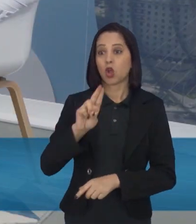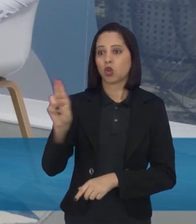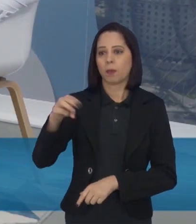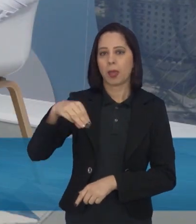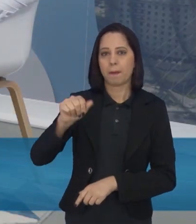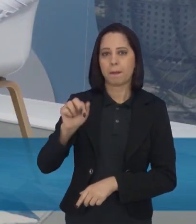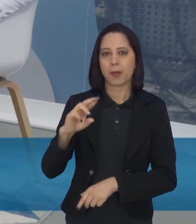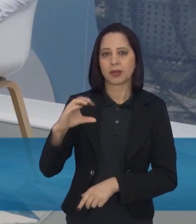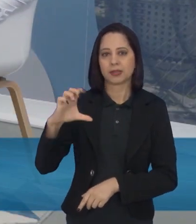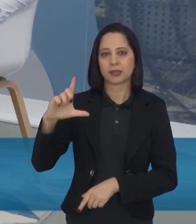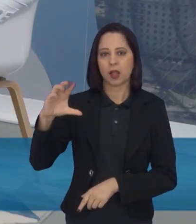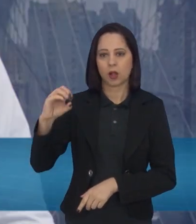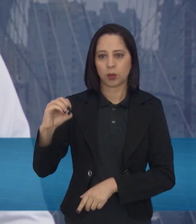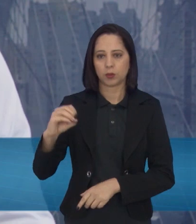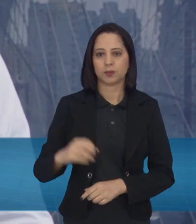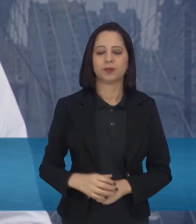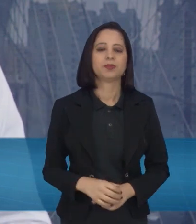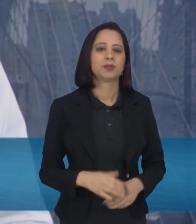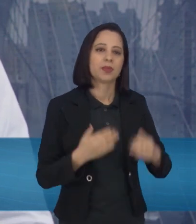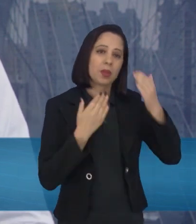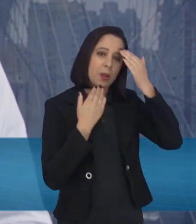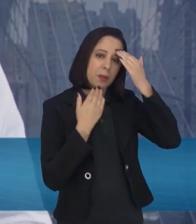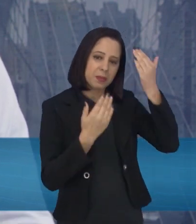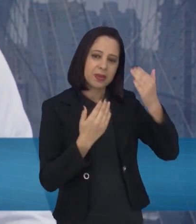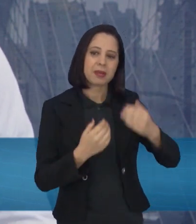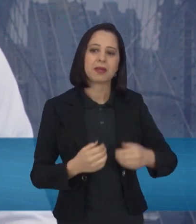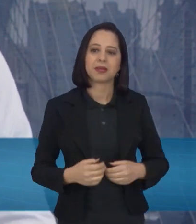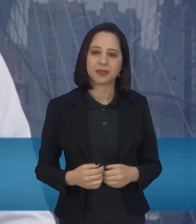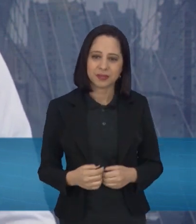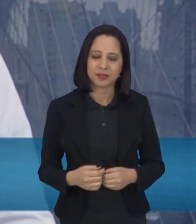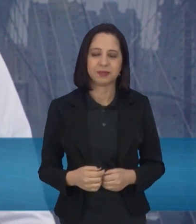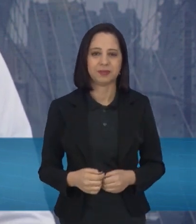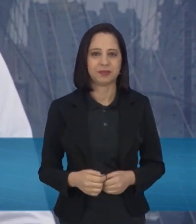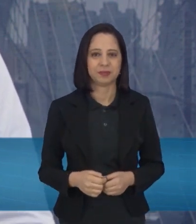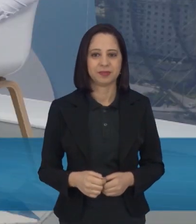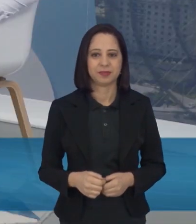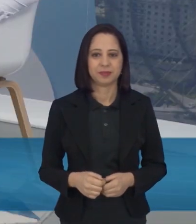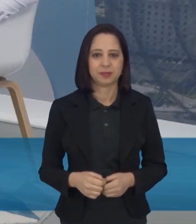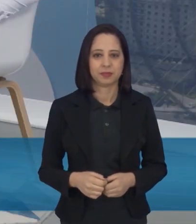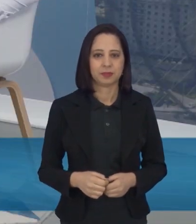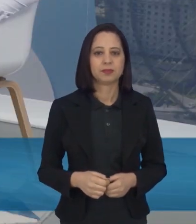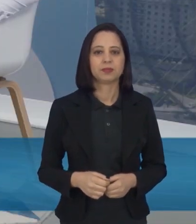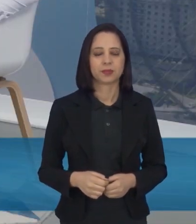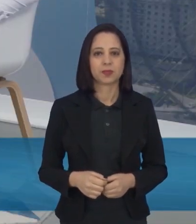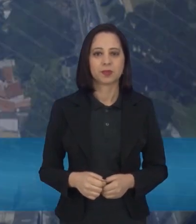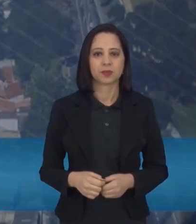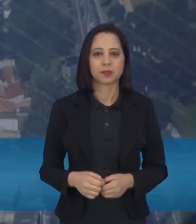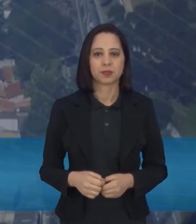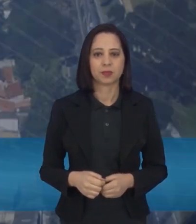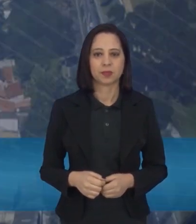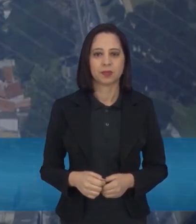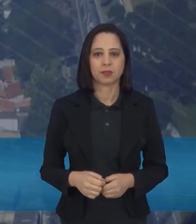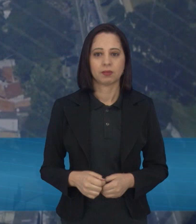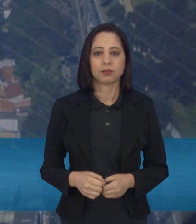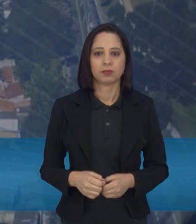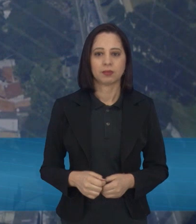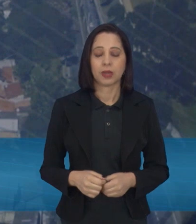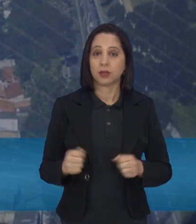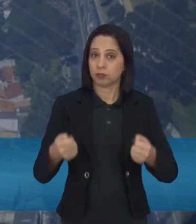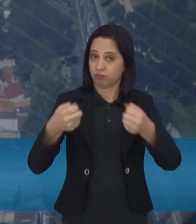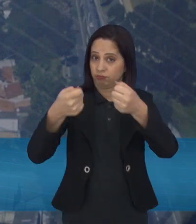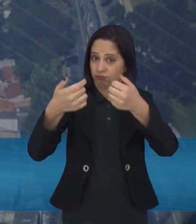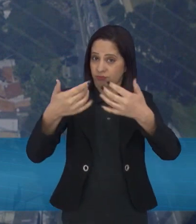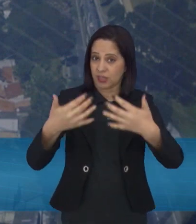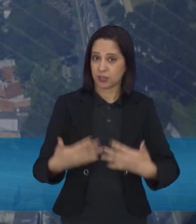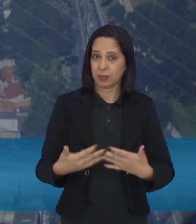-vindo, Marcelo. Obrigado, eu agradeço a oportunidade, agradeço o convite. É isso, gente. Então, para a gente explicar um